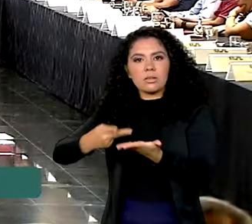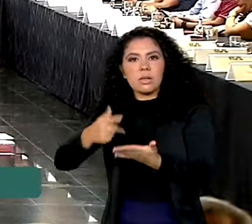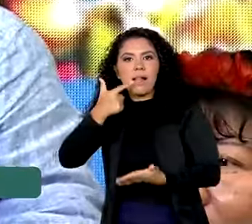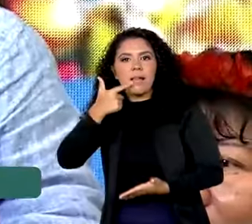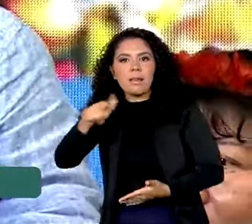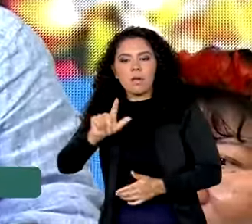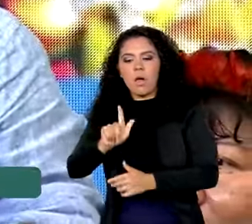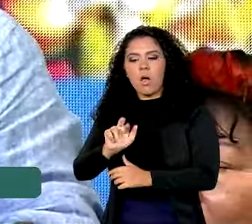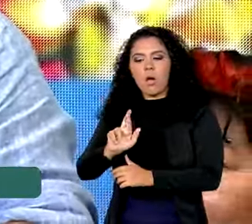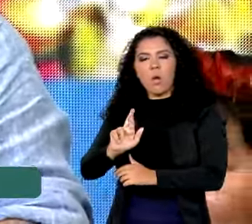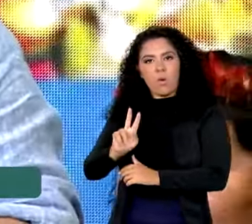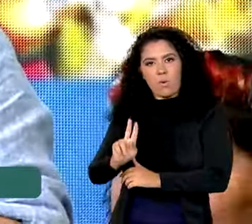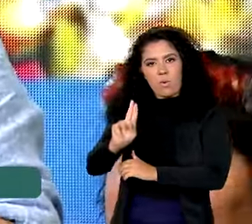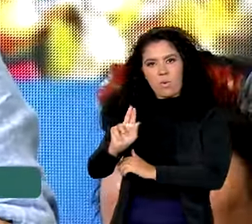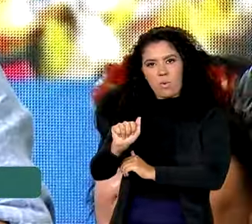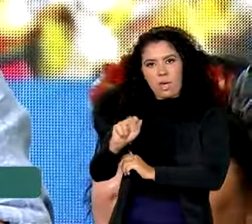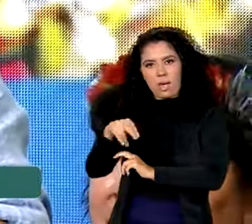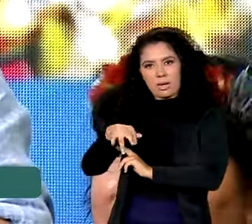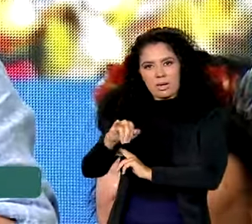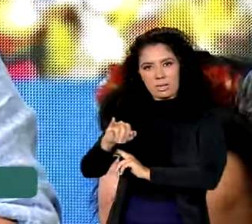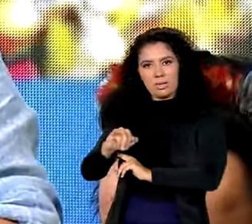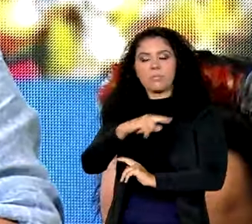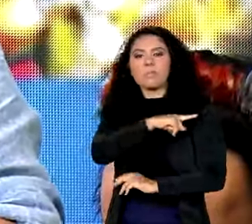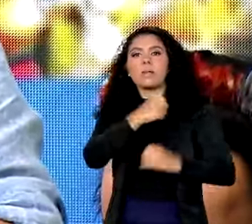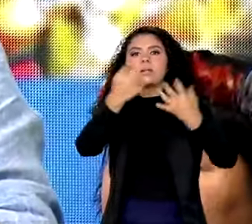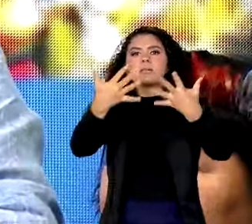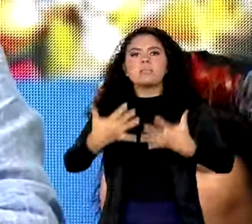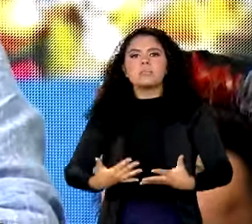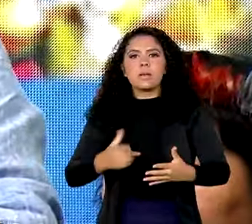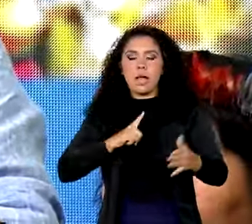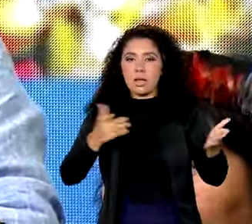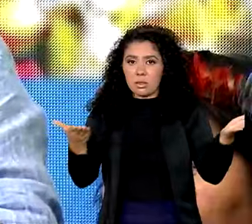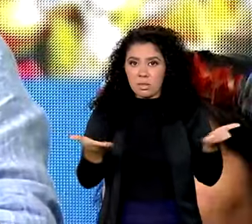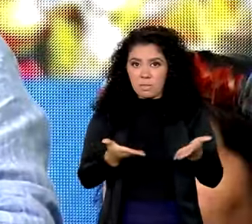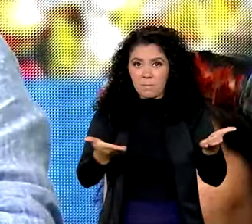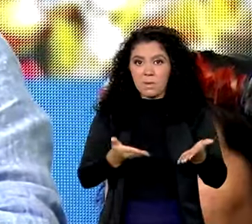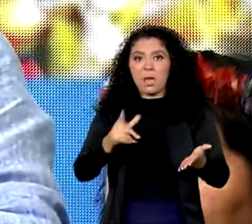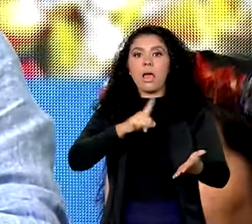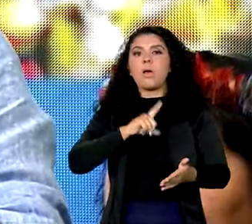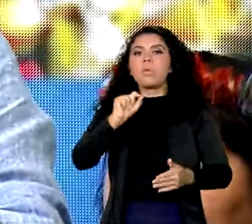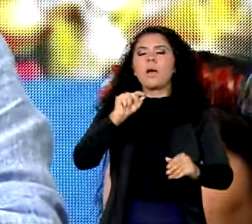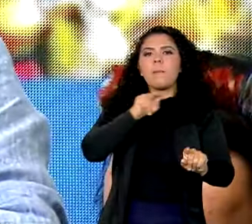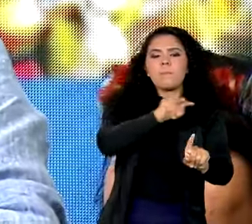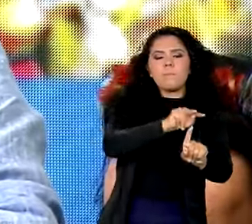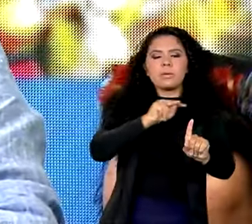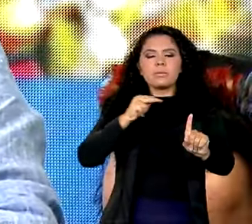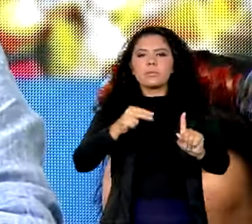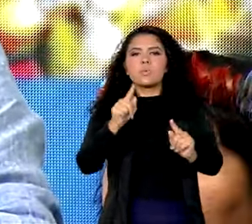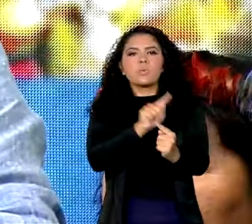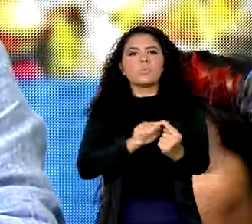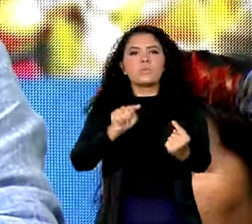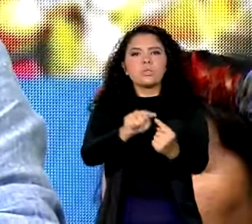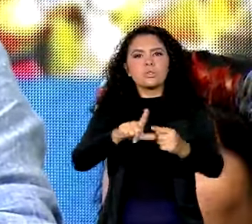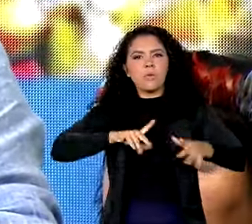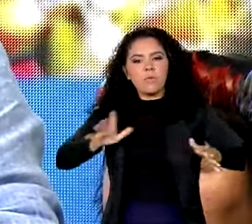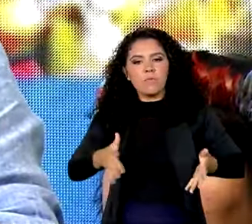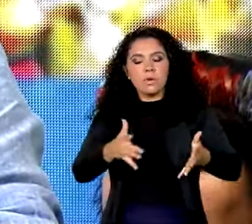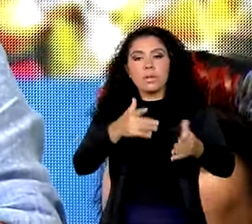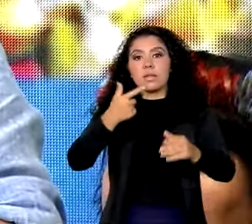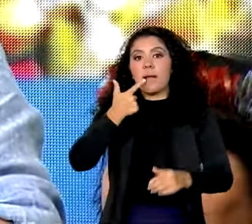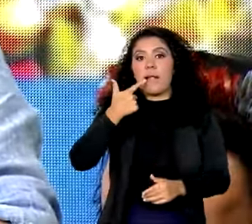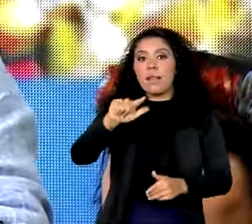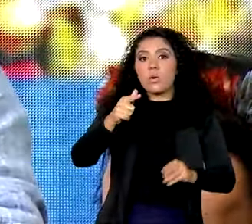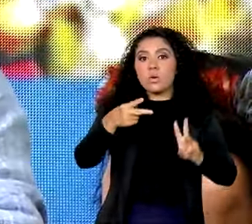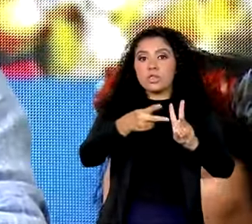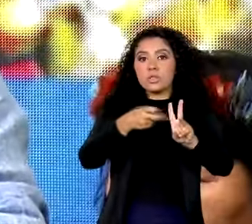apresentar o trabalho aqui também, uma frente da perspectiva de fortalecimento das línguas indígenas no Brasil